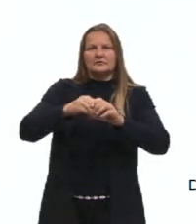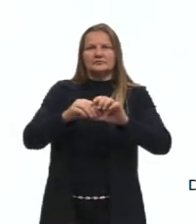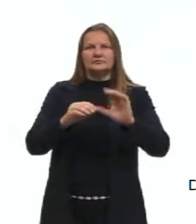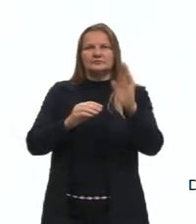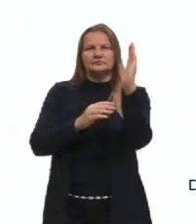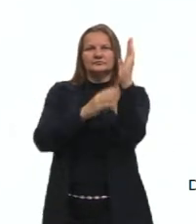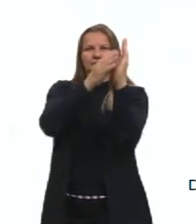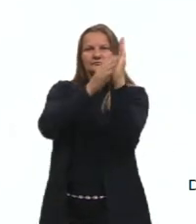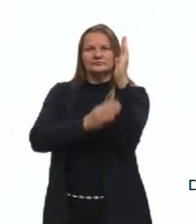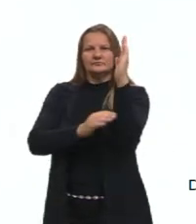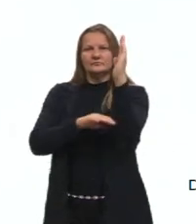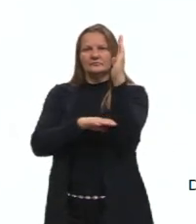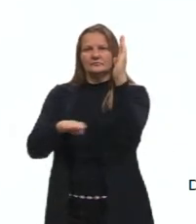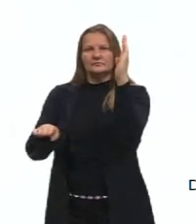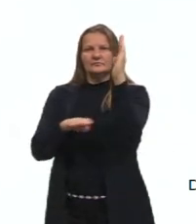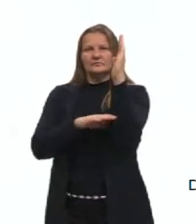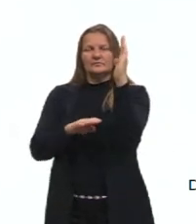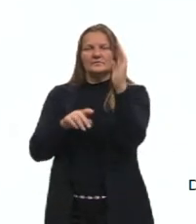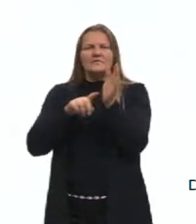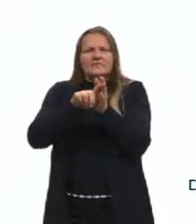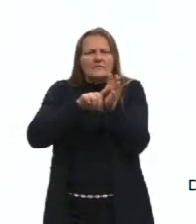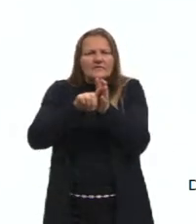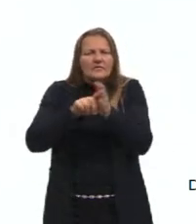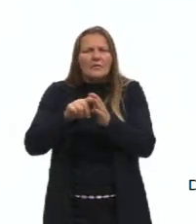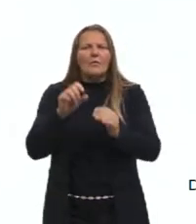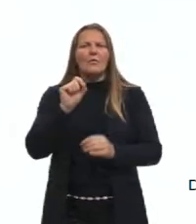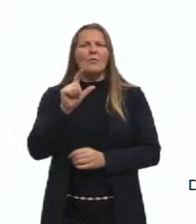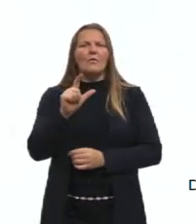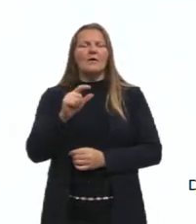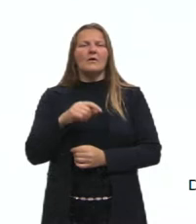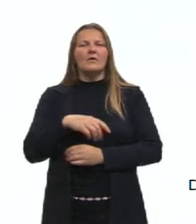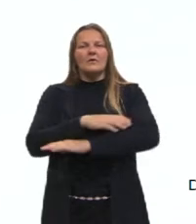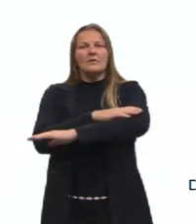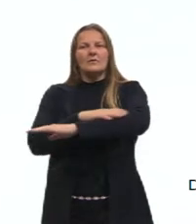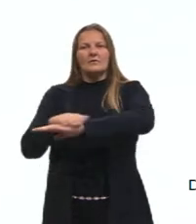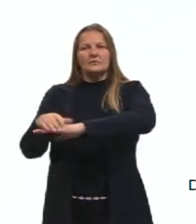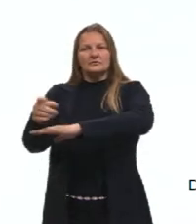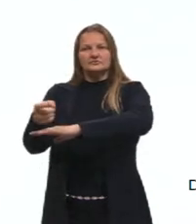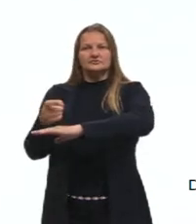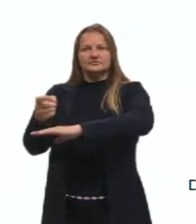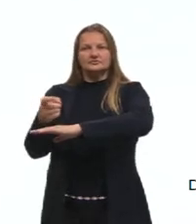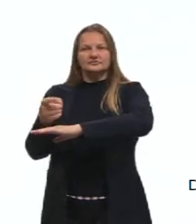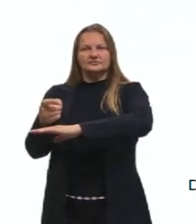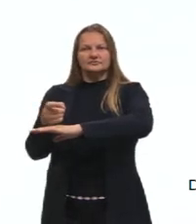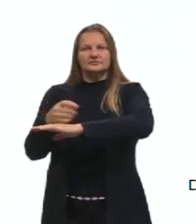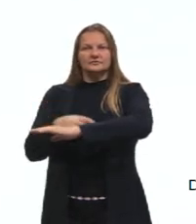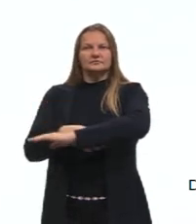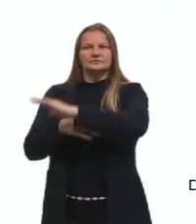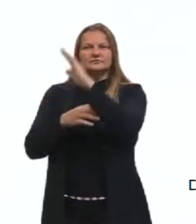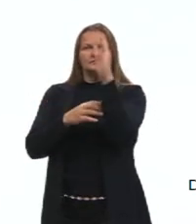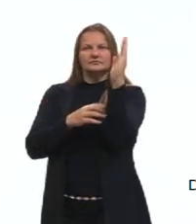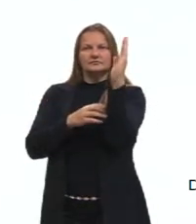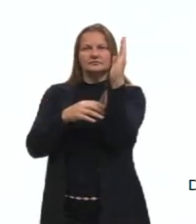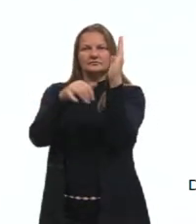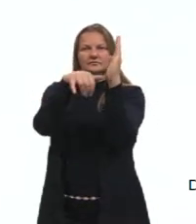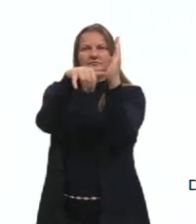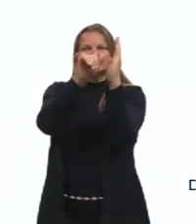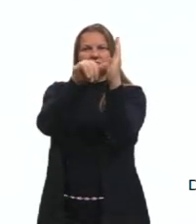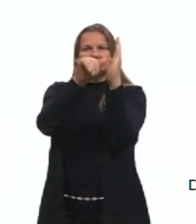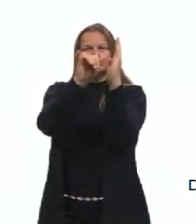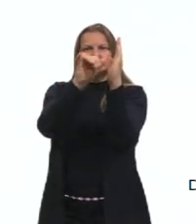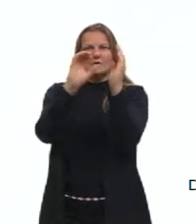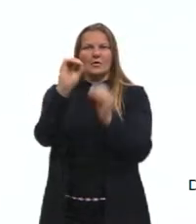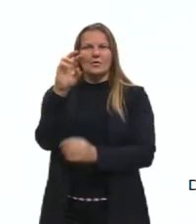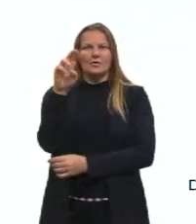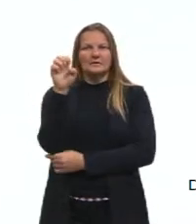necessário realizar a análise, tanto no sentido das abcissas, o eixo X, quanto no eixo das ordenadas,